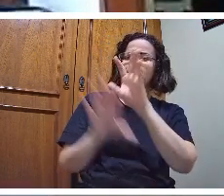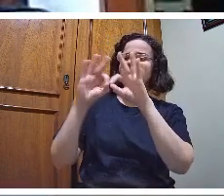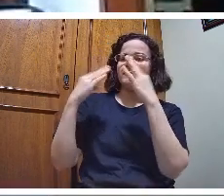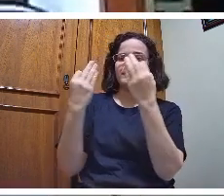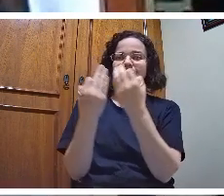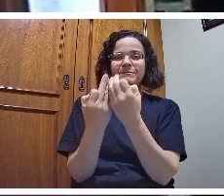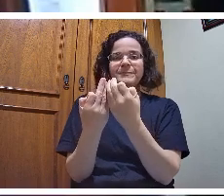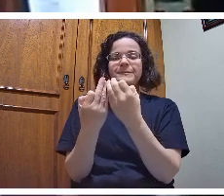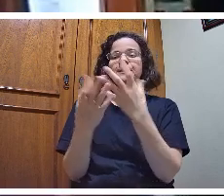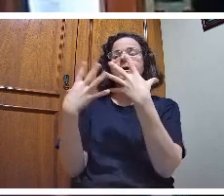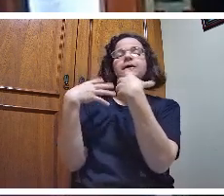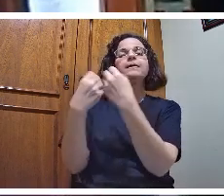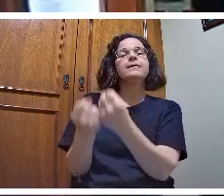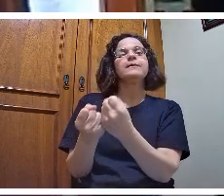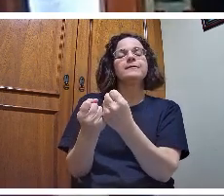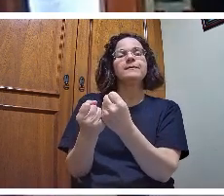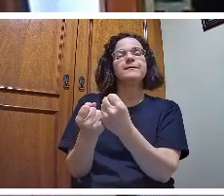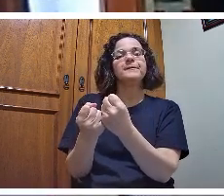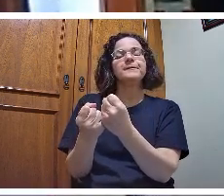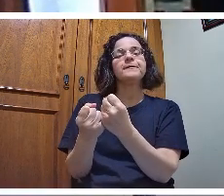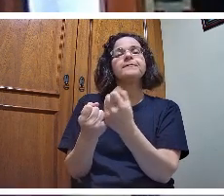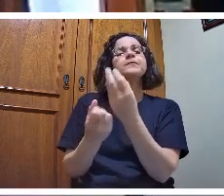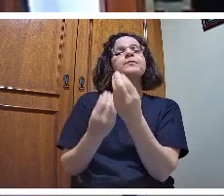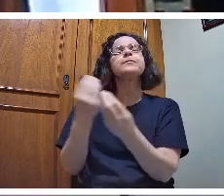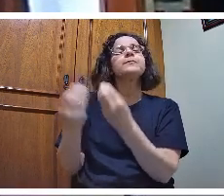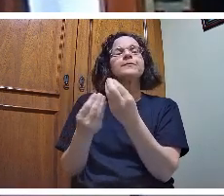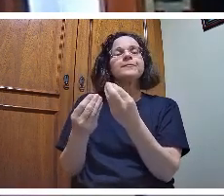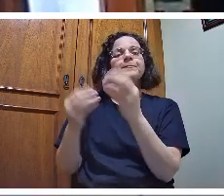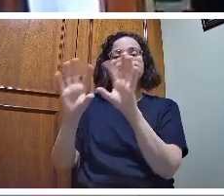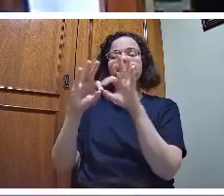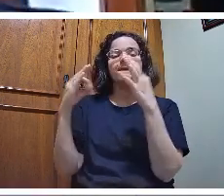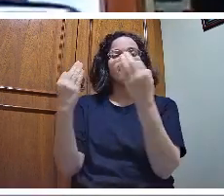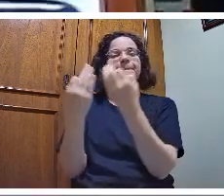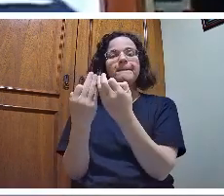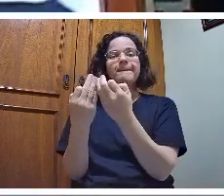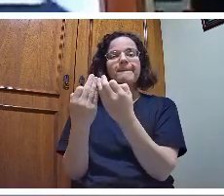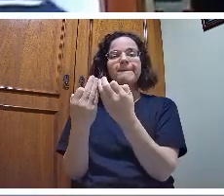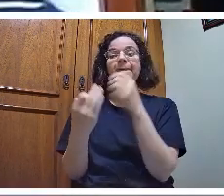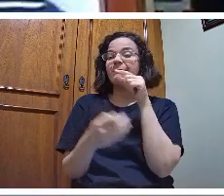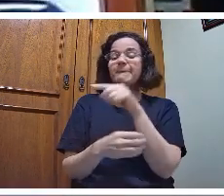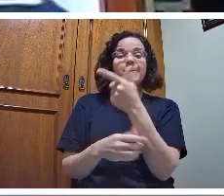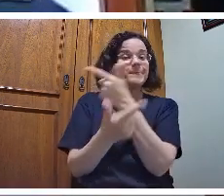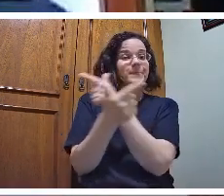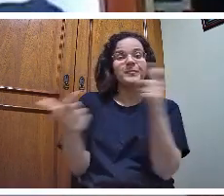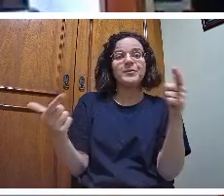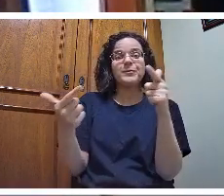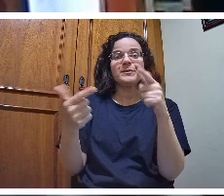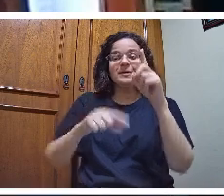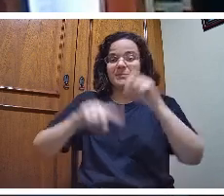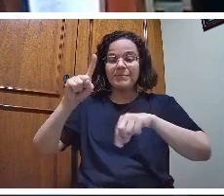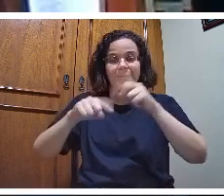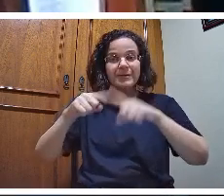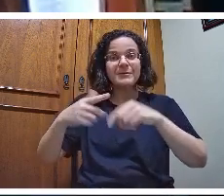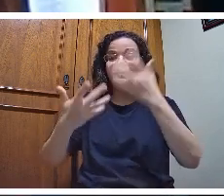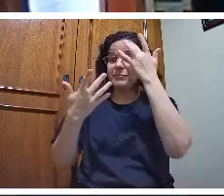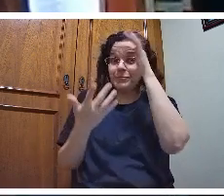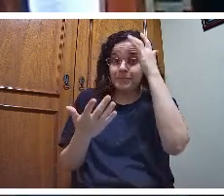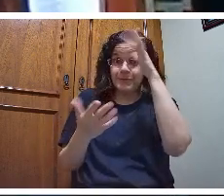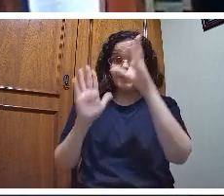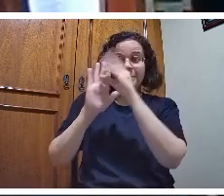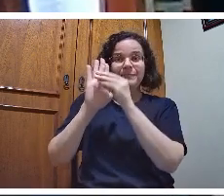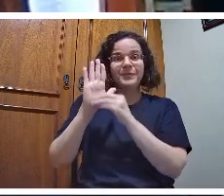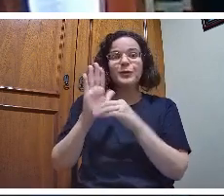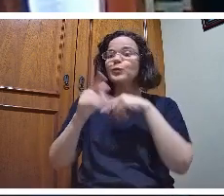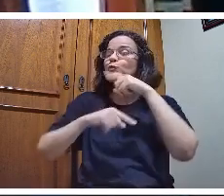que os pais, às vezes, não dispõem dos recursos, às vezes, não sabem o conteúdo, não conseguem ajudar os filhos e ficam desesperados.